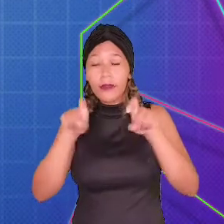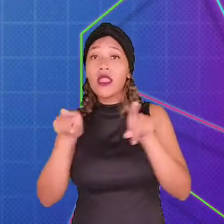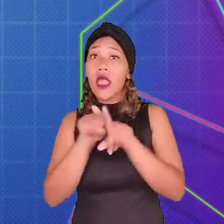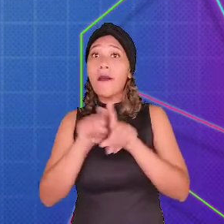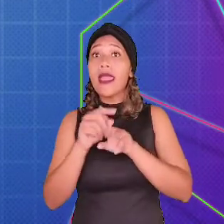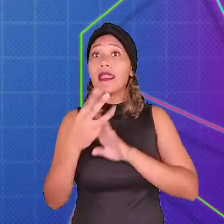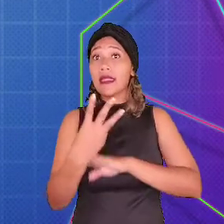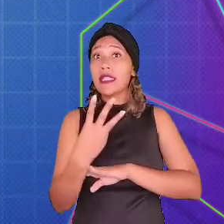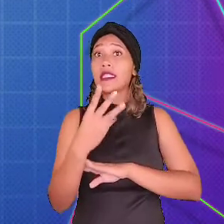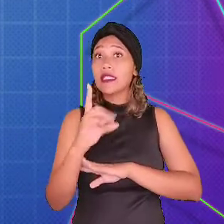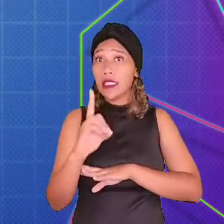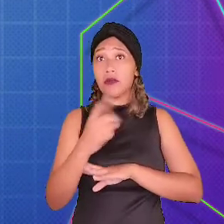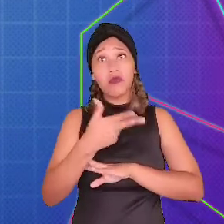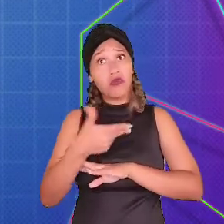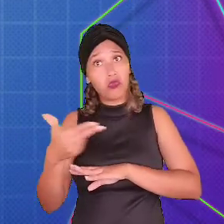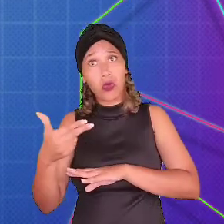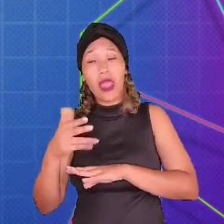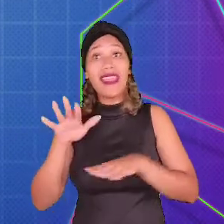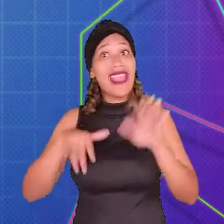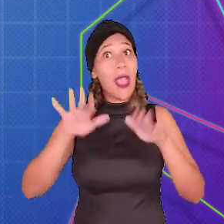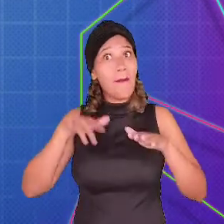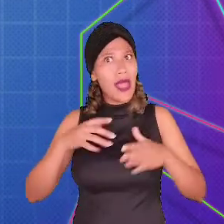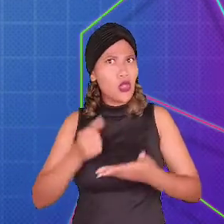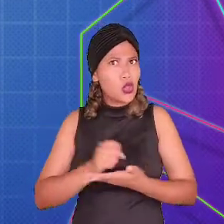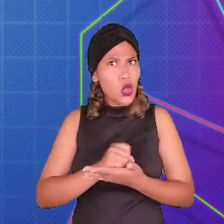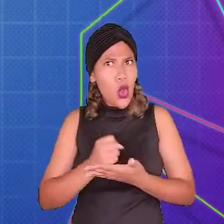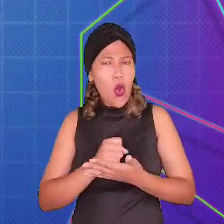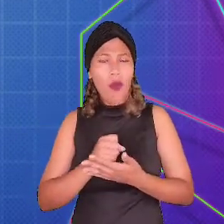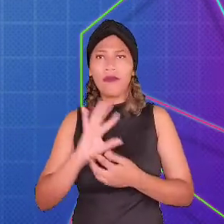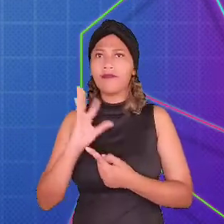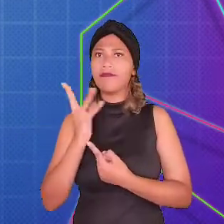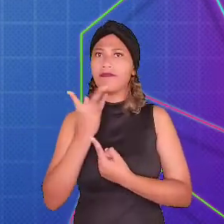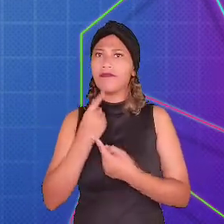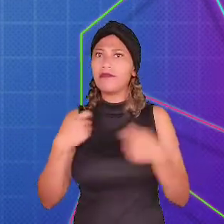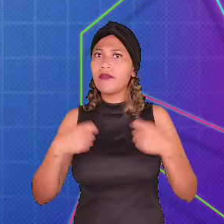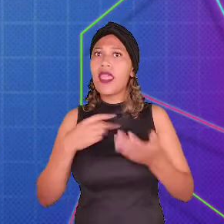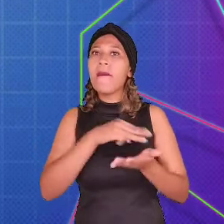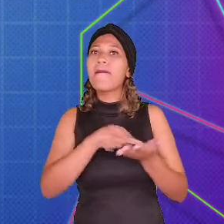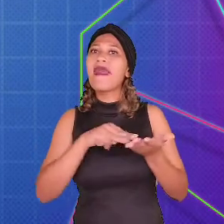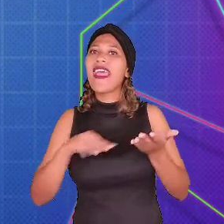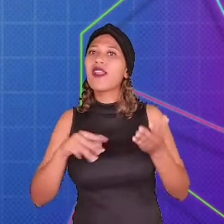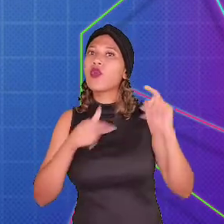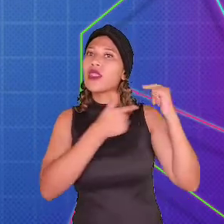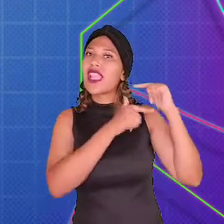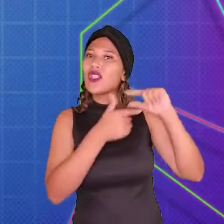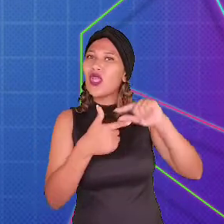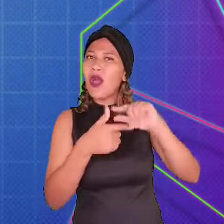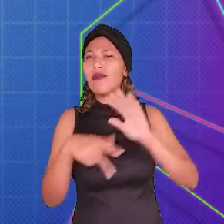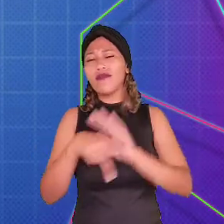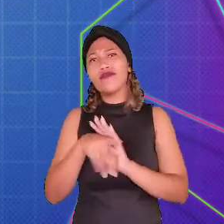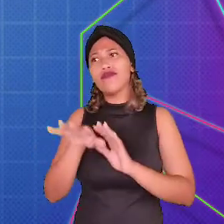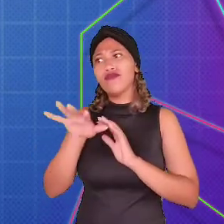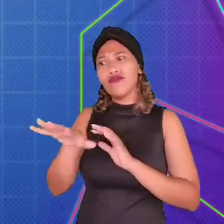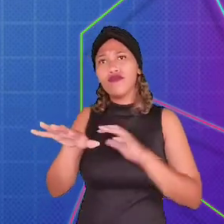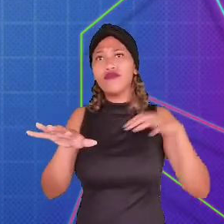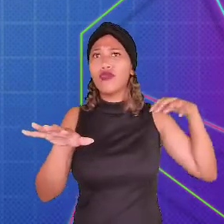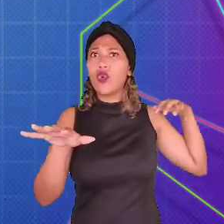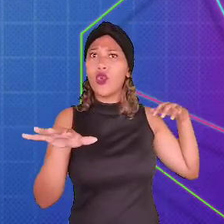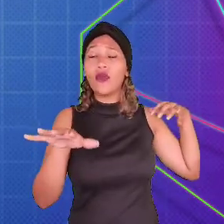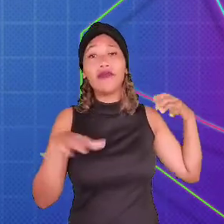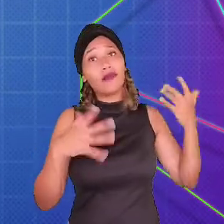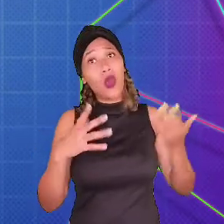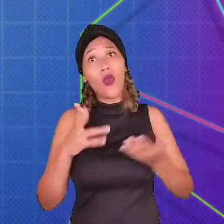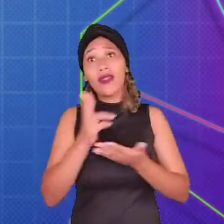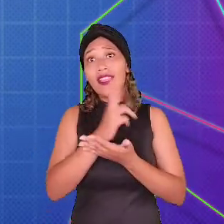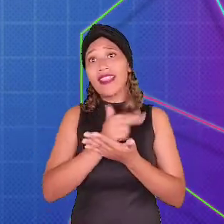3D e de ilustração. Dependendo do jogo, o artista precisa usar métodos que são tradicionais para o mundo dos games, como é o